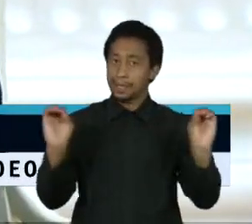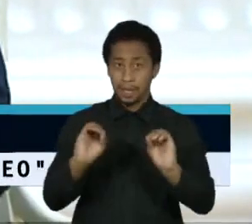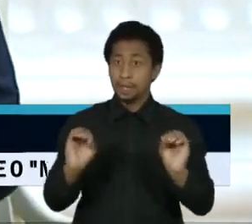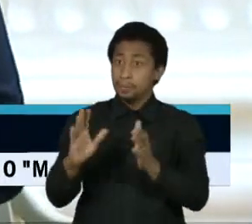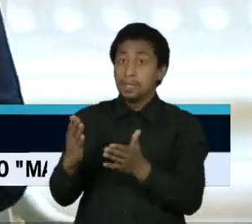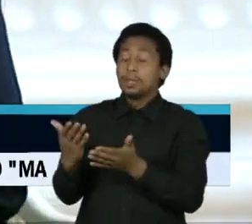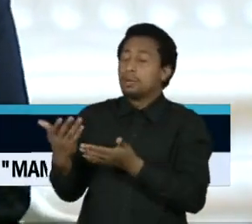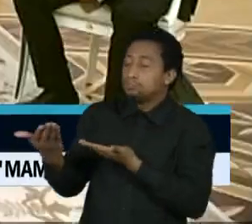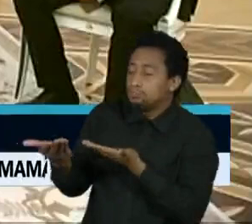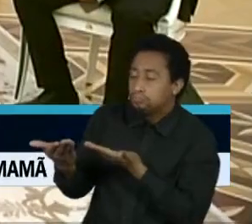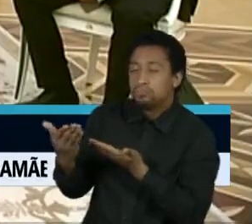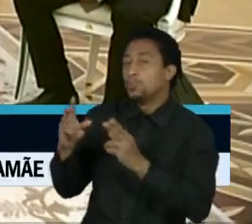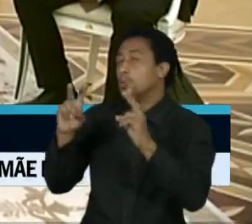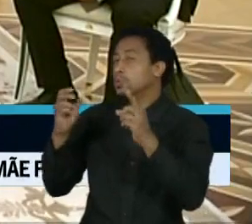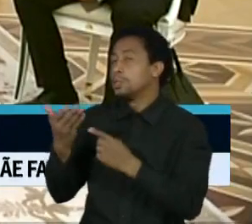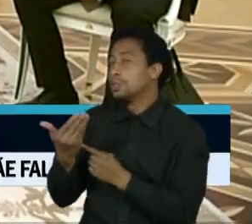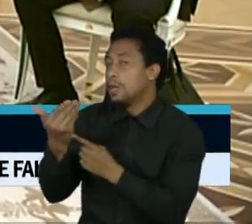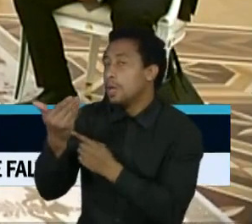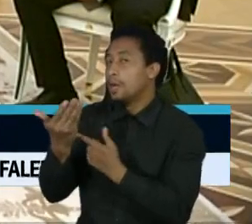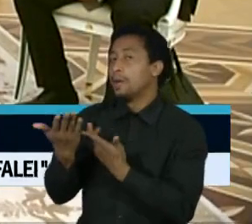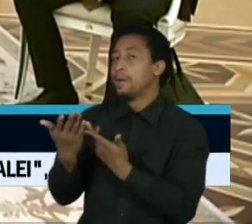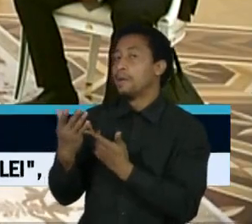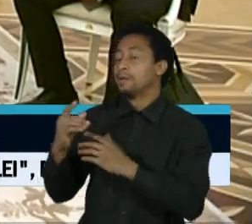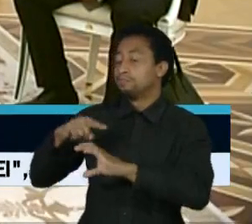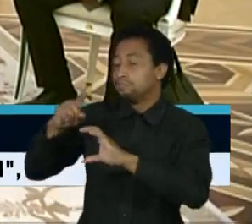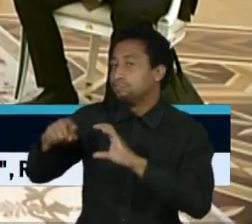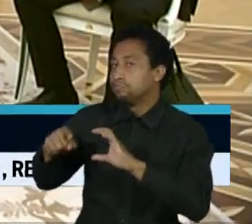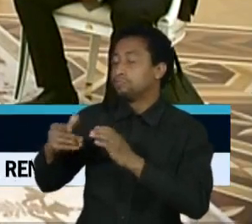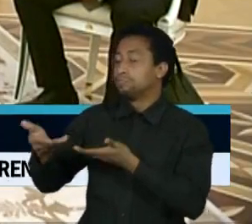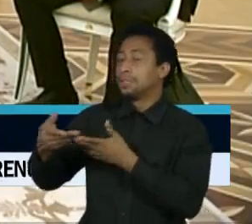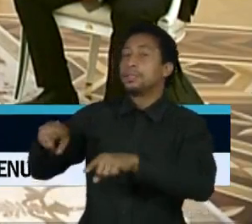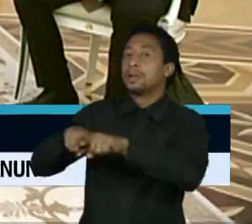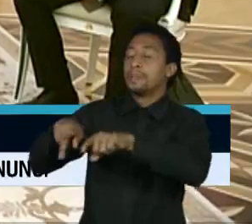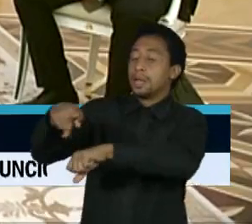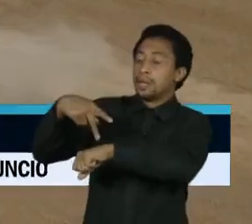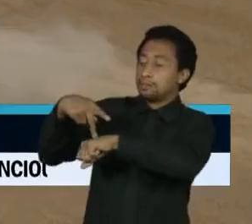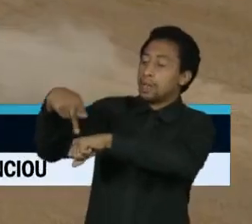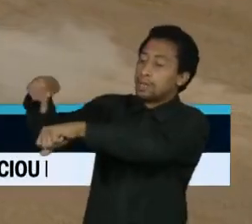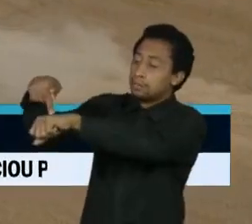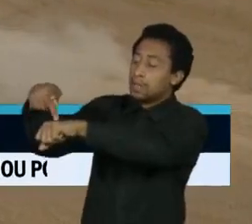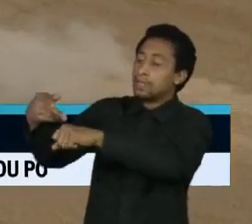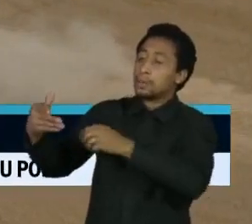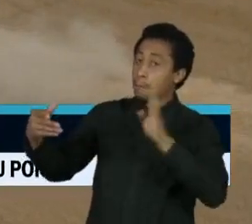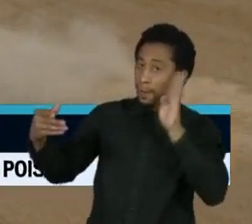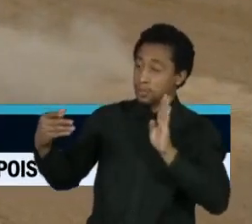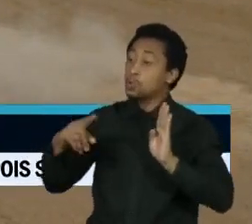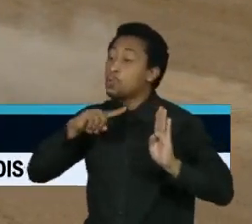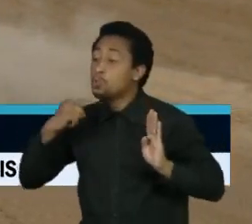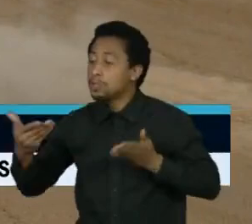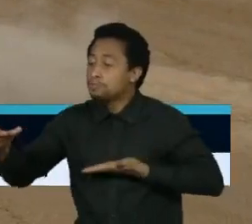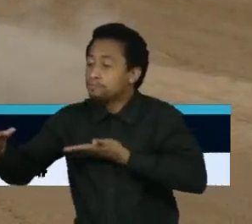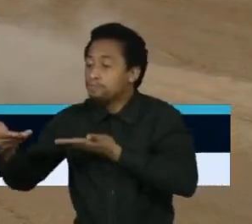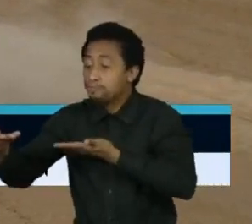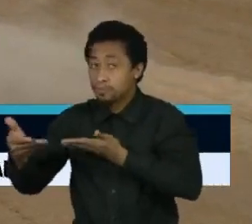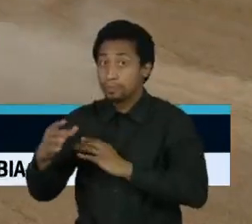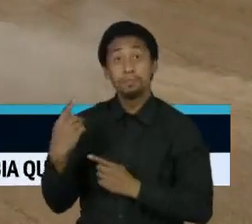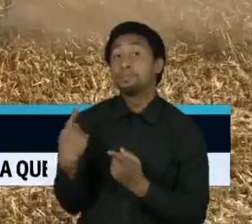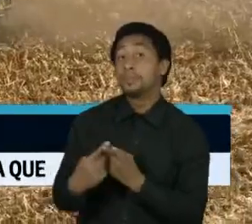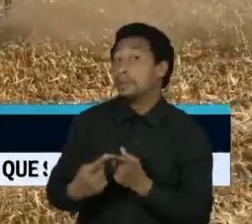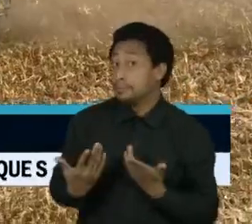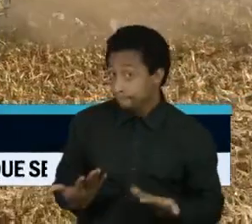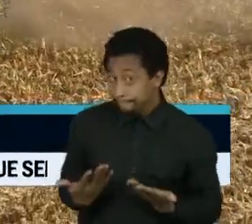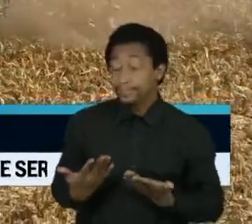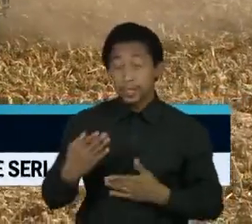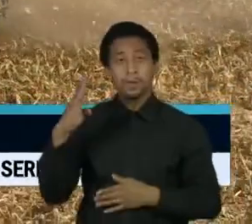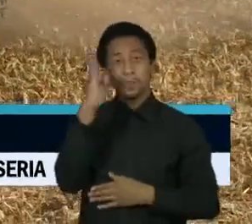ciência e tecnologia e ampliar as relações comerciais entre os dois países. O Brasil depende de fertilizantes químicos